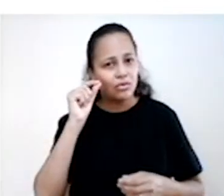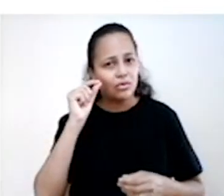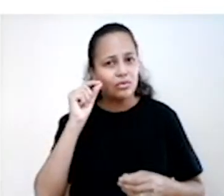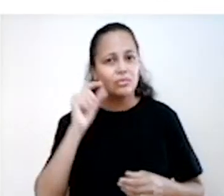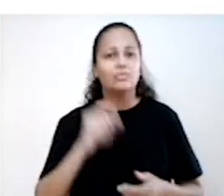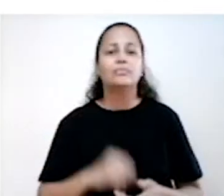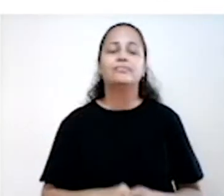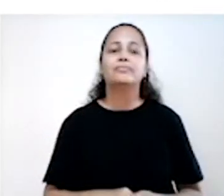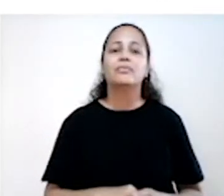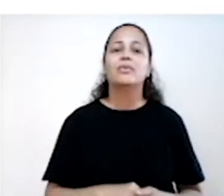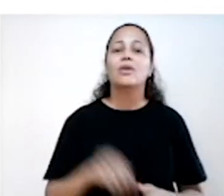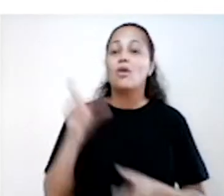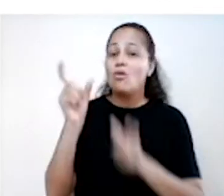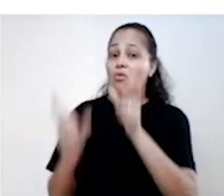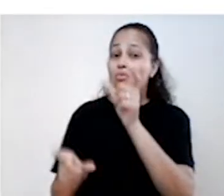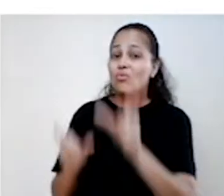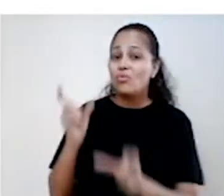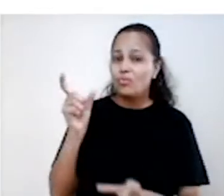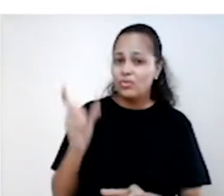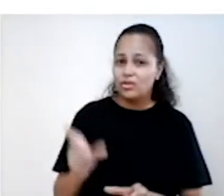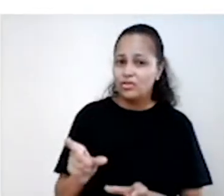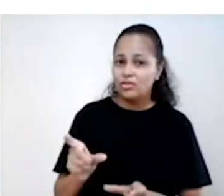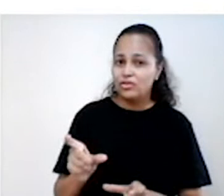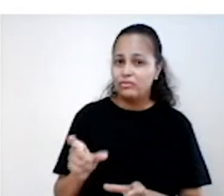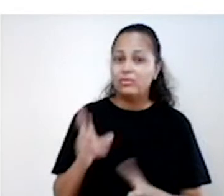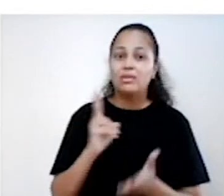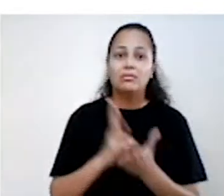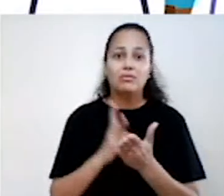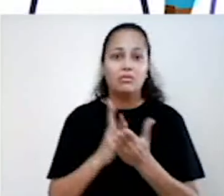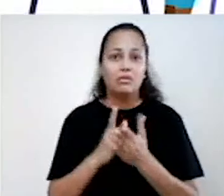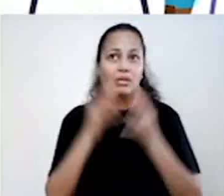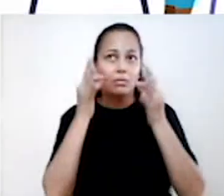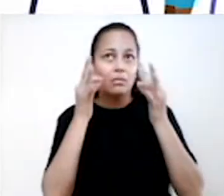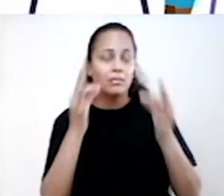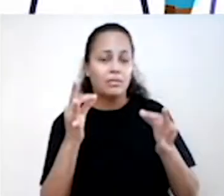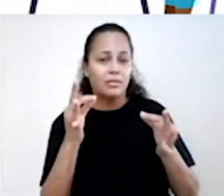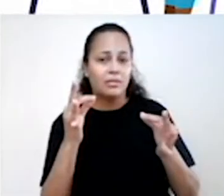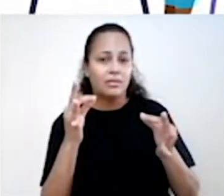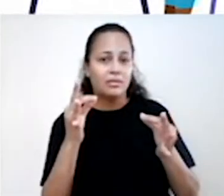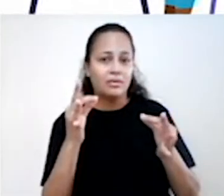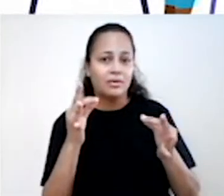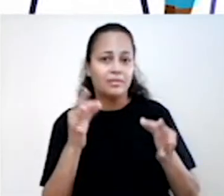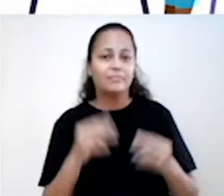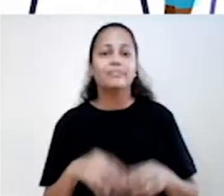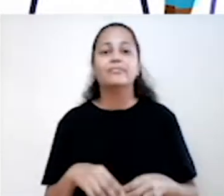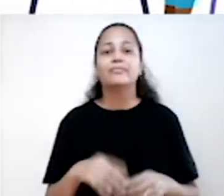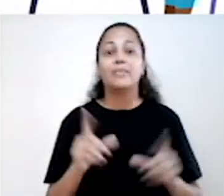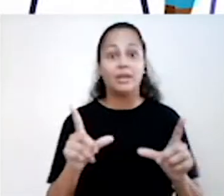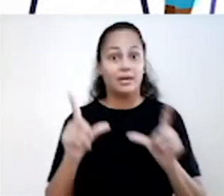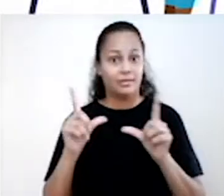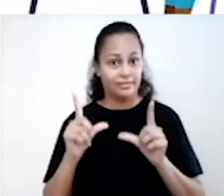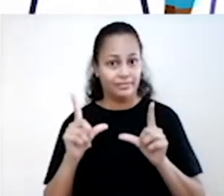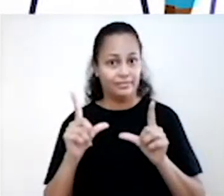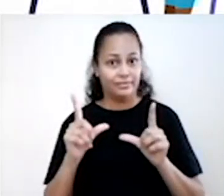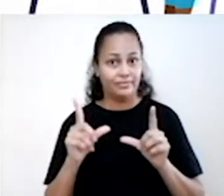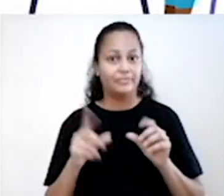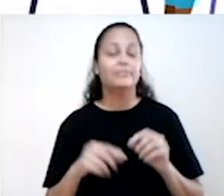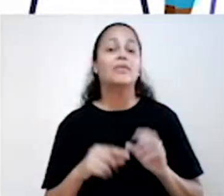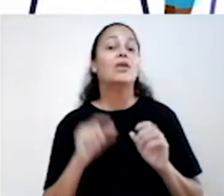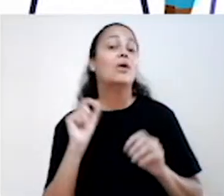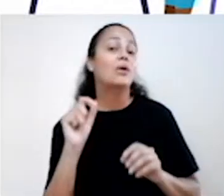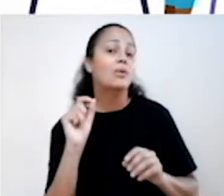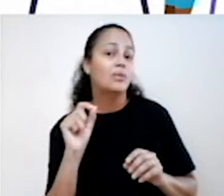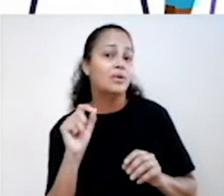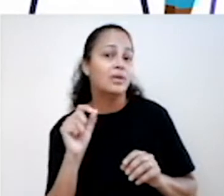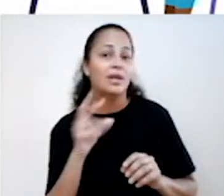o indivíduo ansioso está sempre em alerta. A síndrome de burnout se apresenta como uma